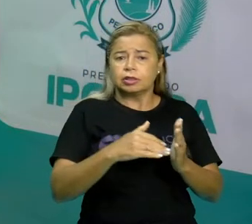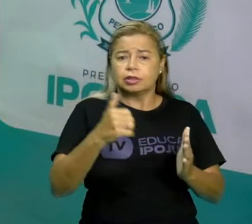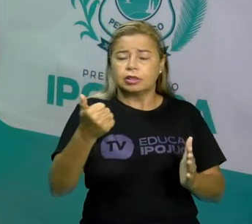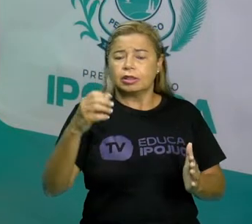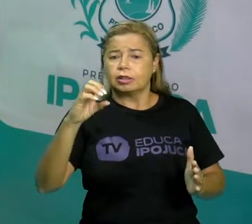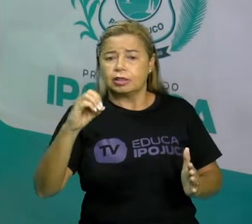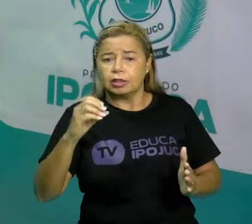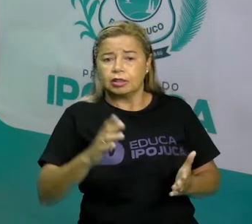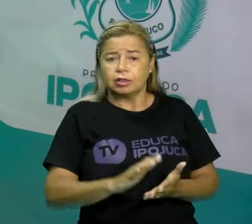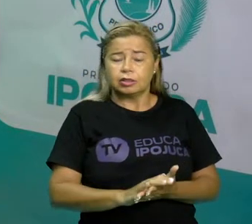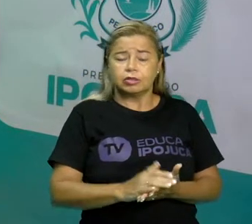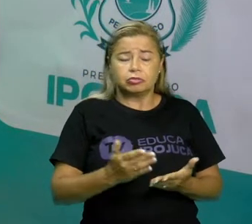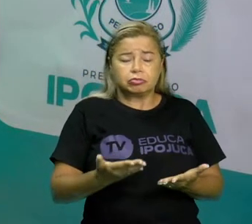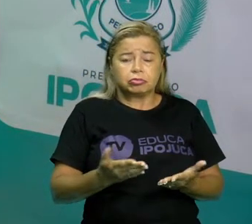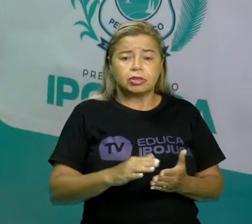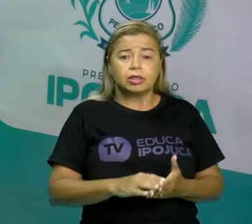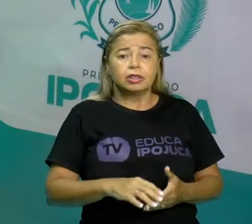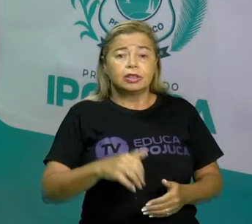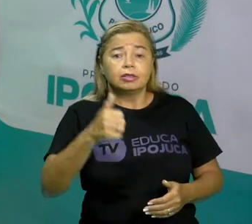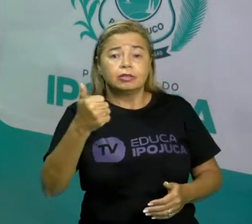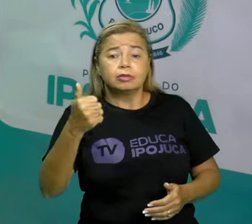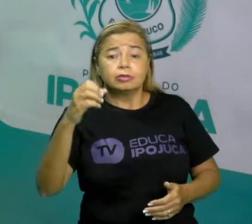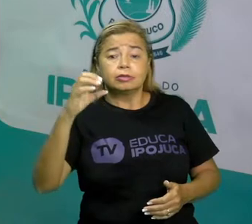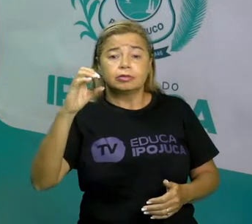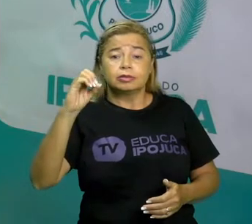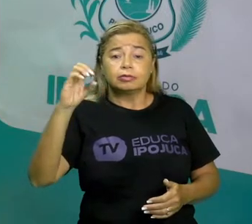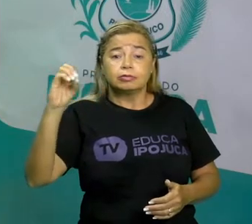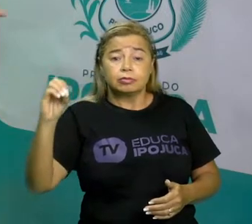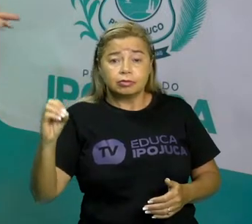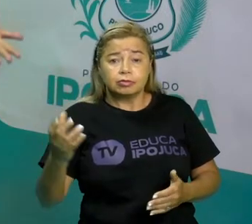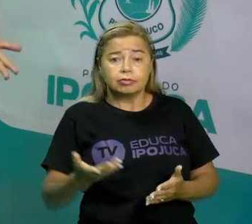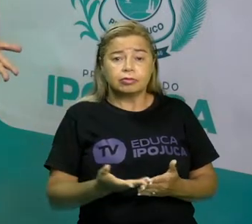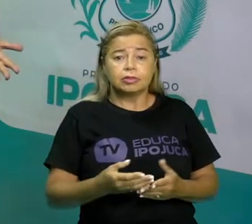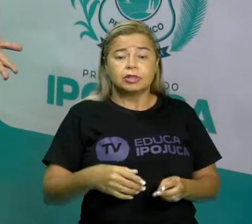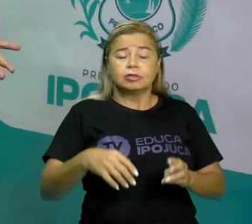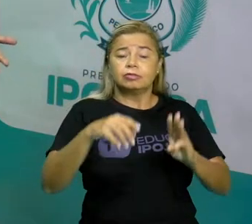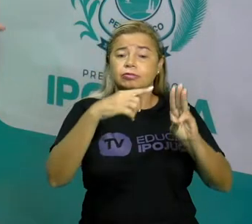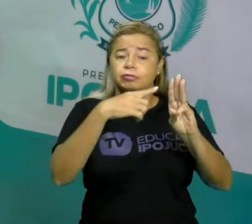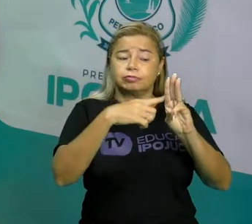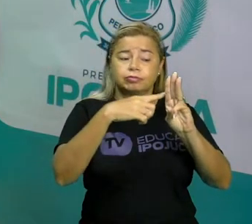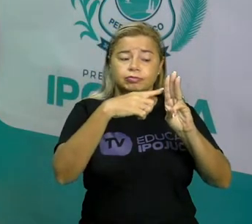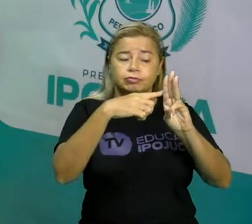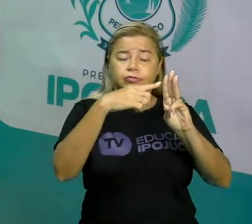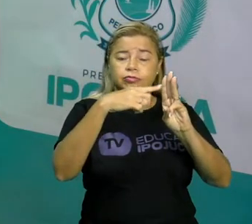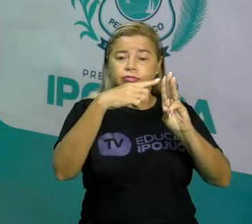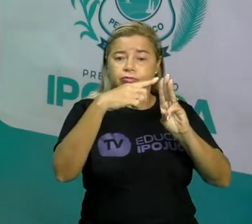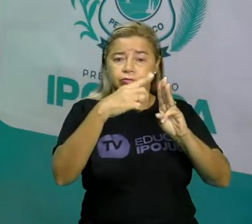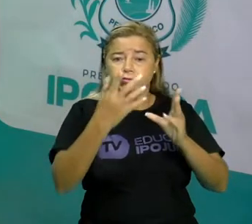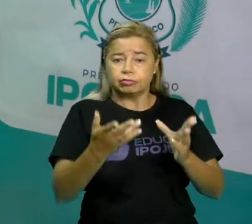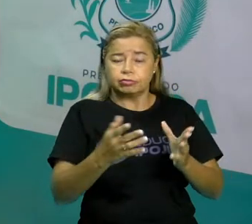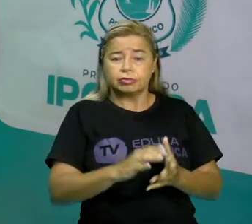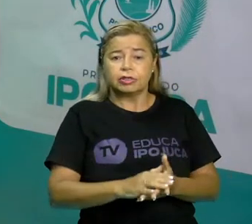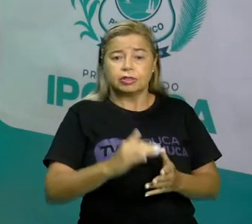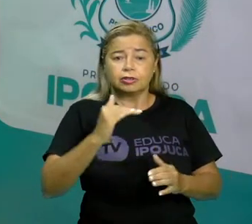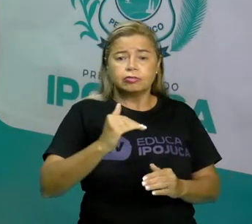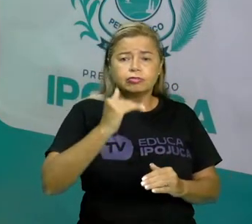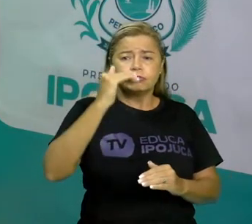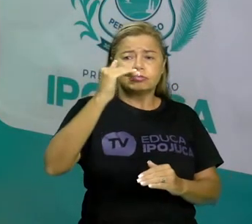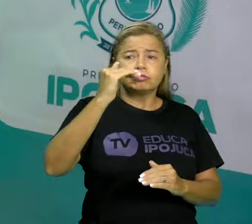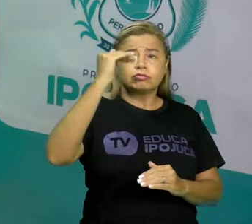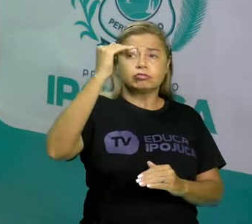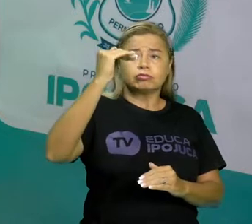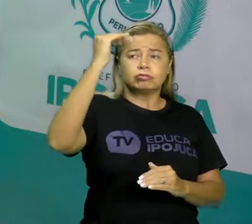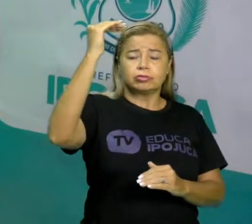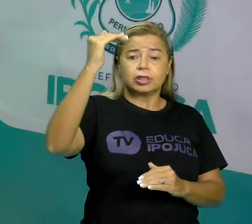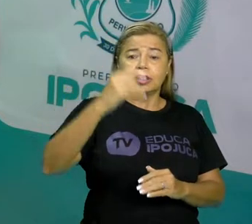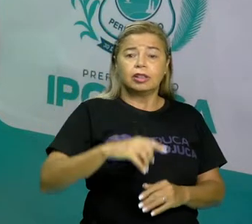Se eu sei contar até cem, tenho centenas. E assim nós vamos elevando. Eu sei